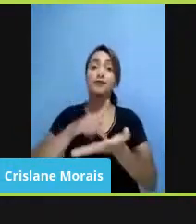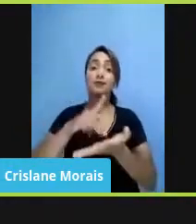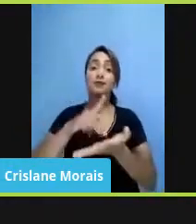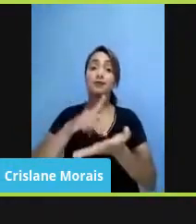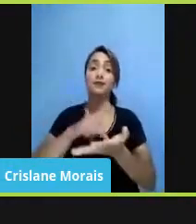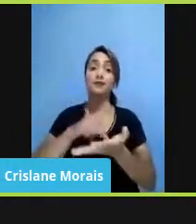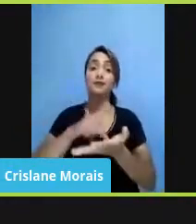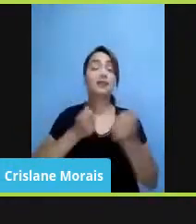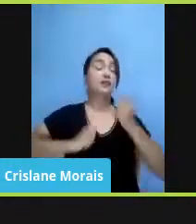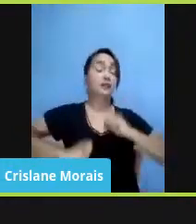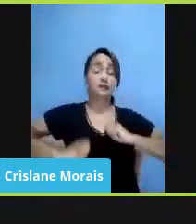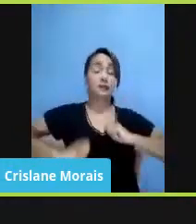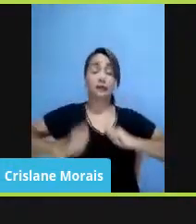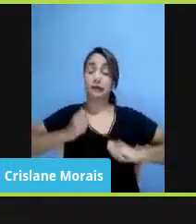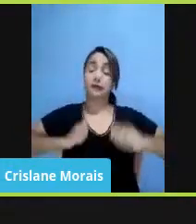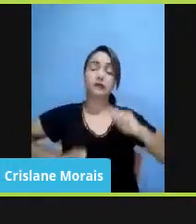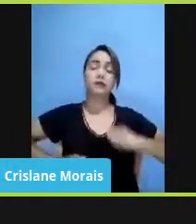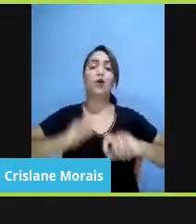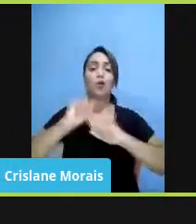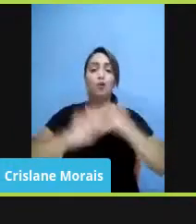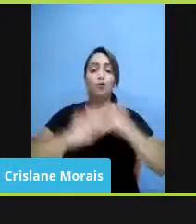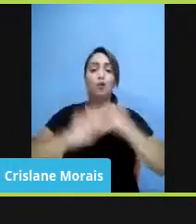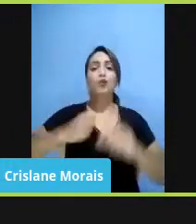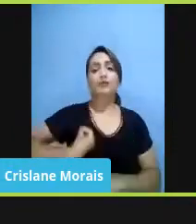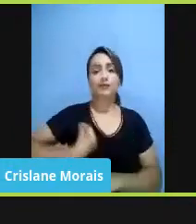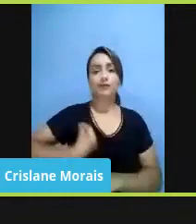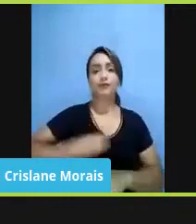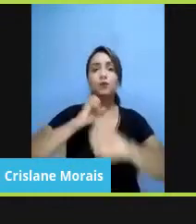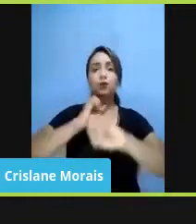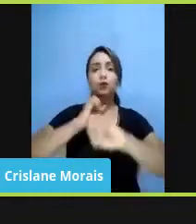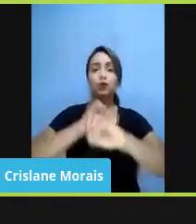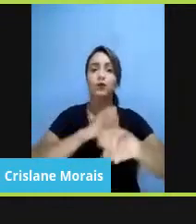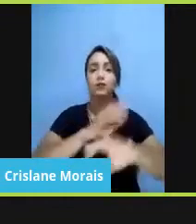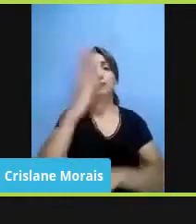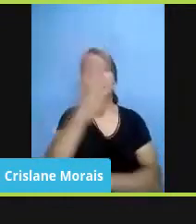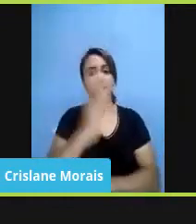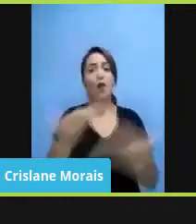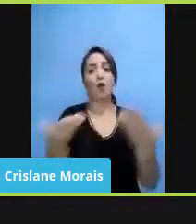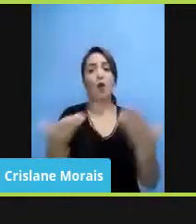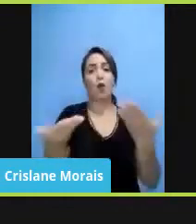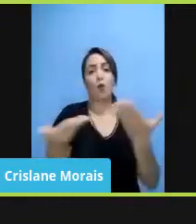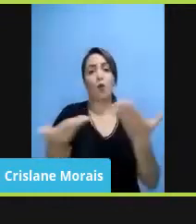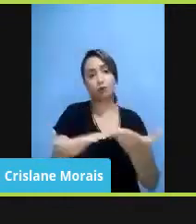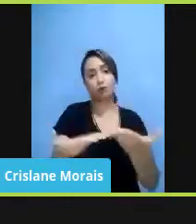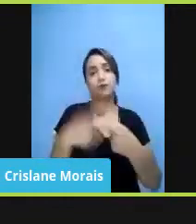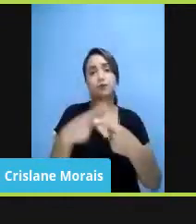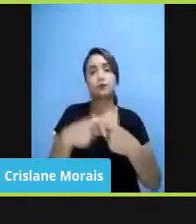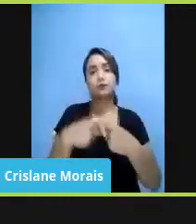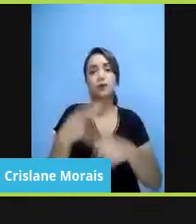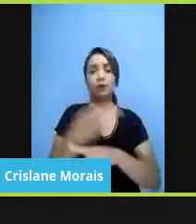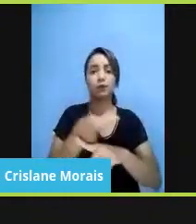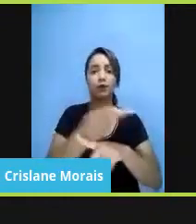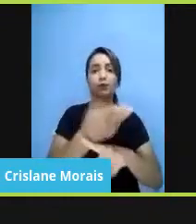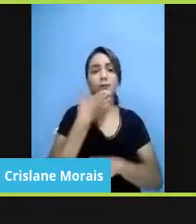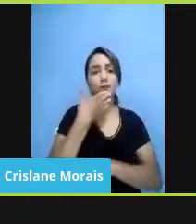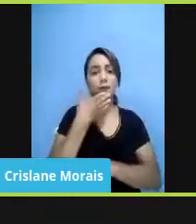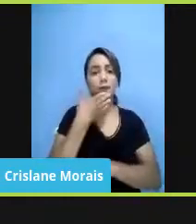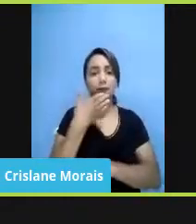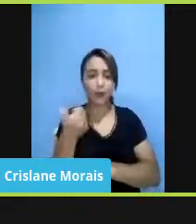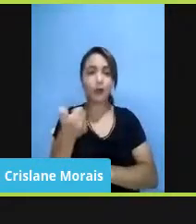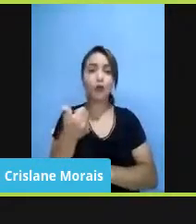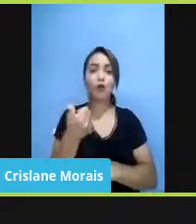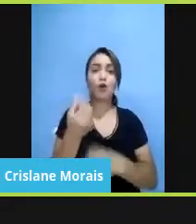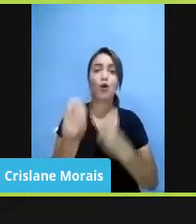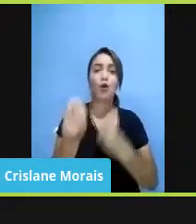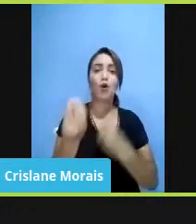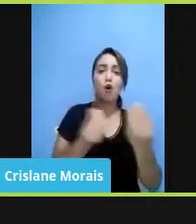desesperadora o que a gente vive na educação brasileira hoje, estamos buscando os melhores mecanismos de lutar,